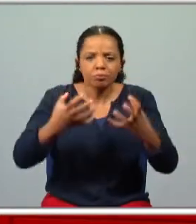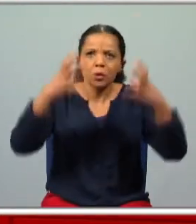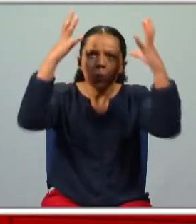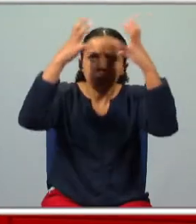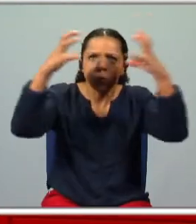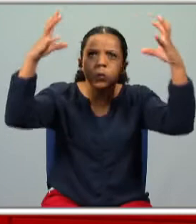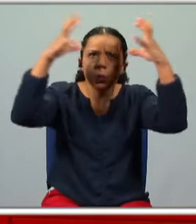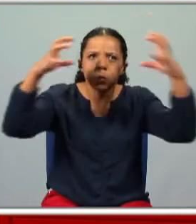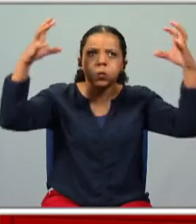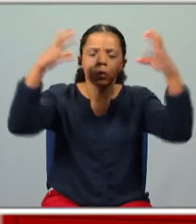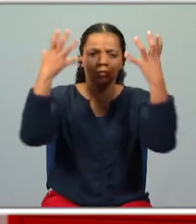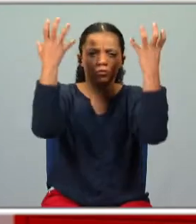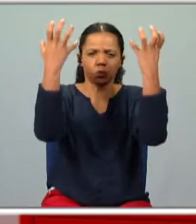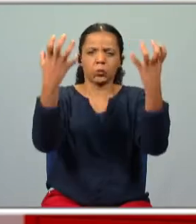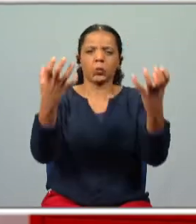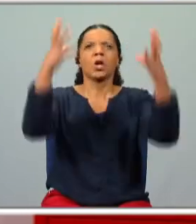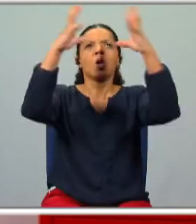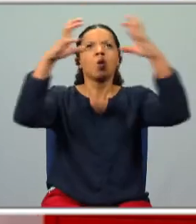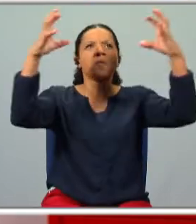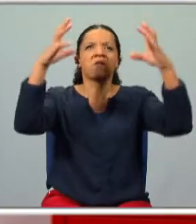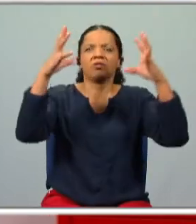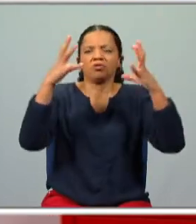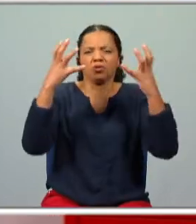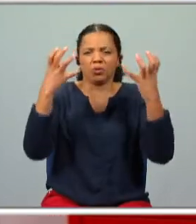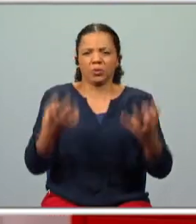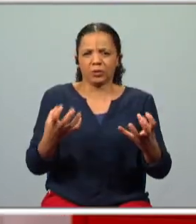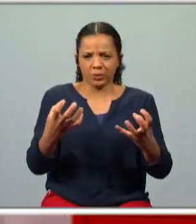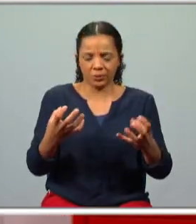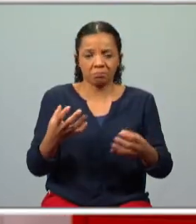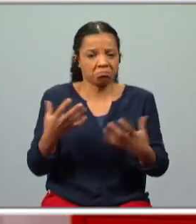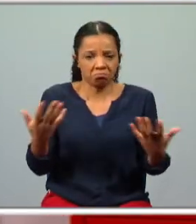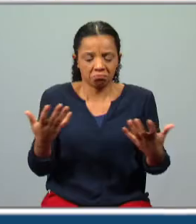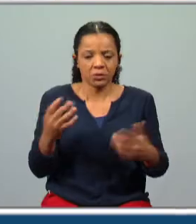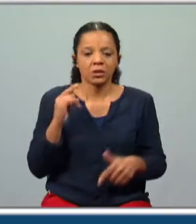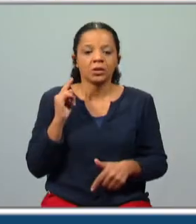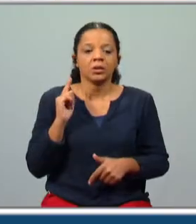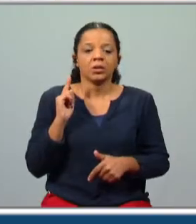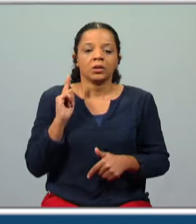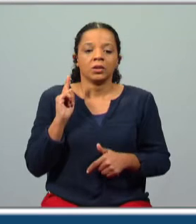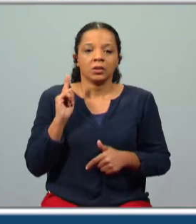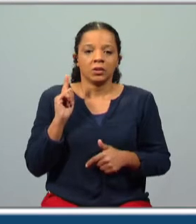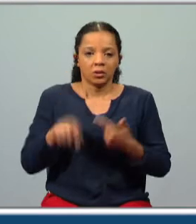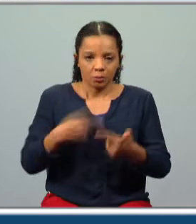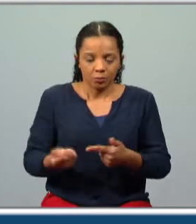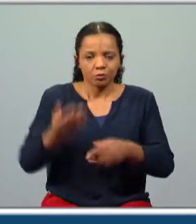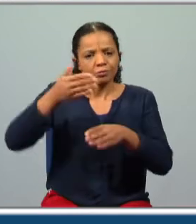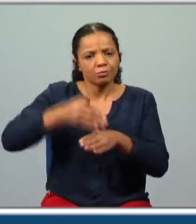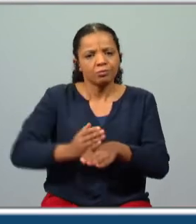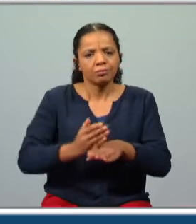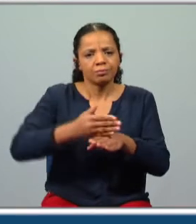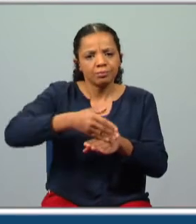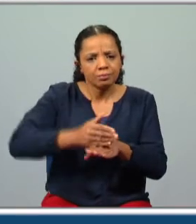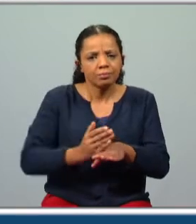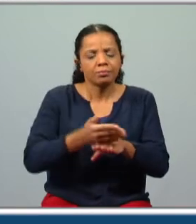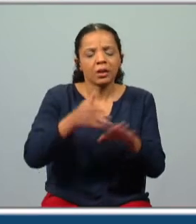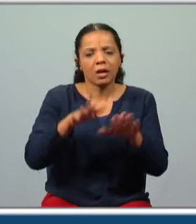talvez mais escura do que seria normal, mas é uma nuvem. Repara, eles, entretanto, tinham navegado calmamente.